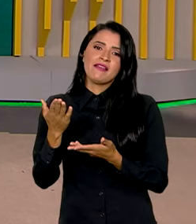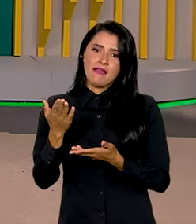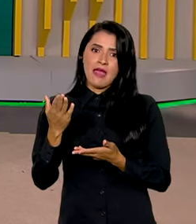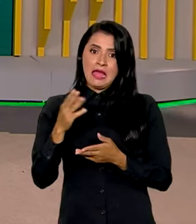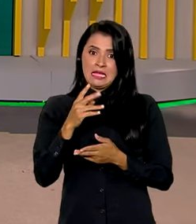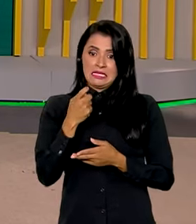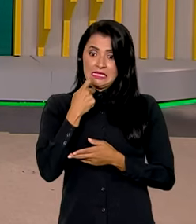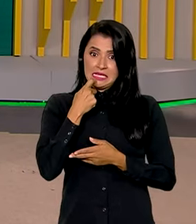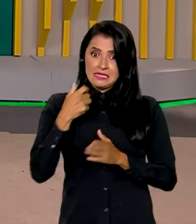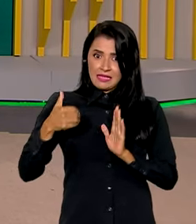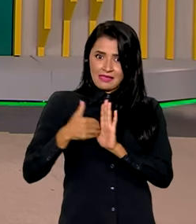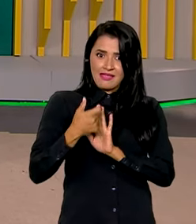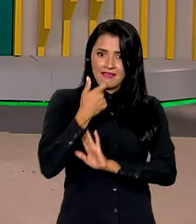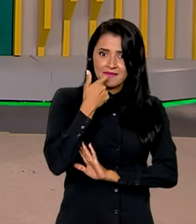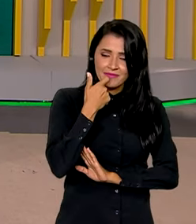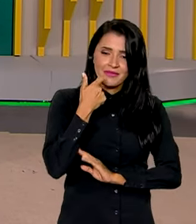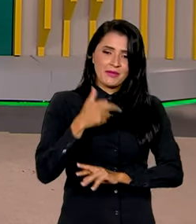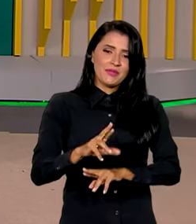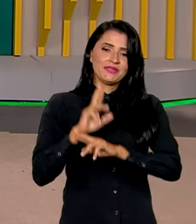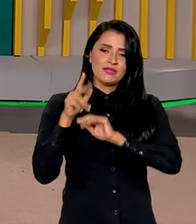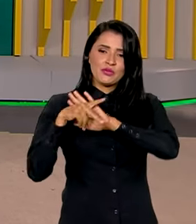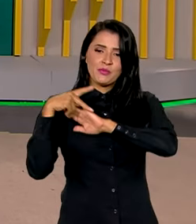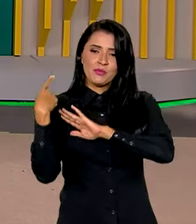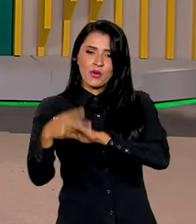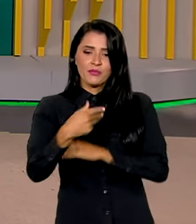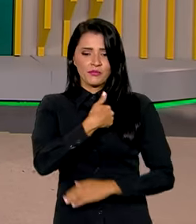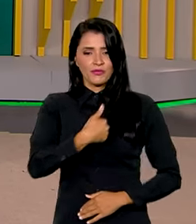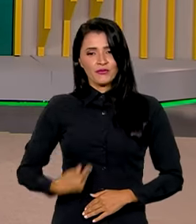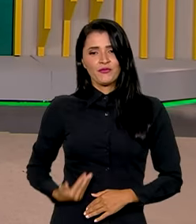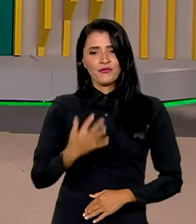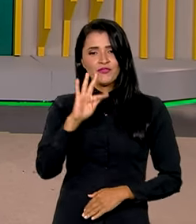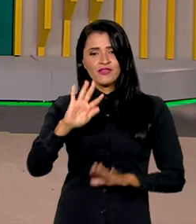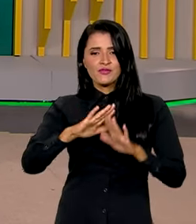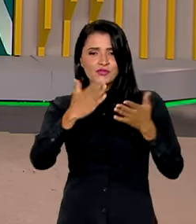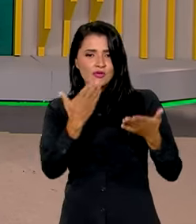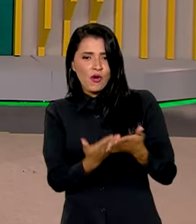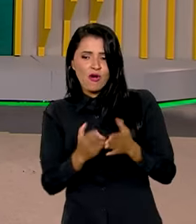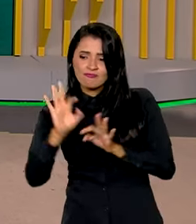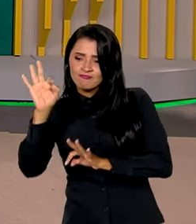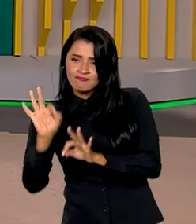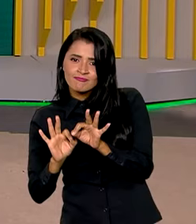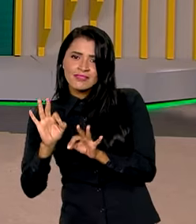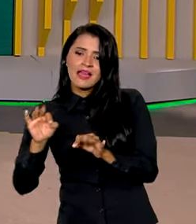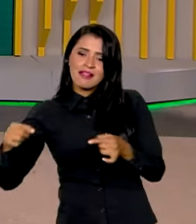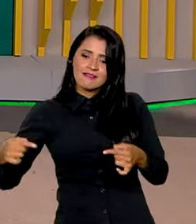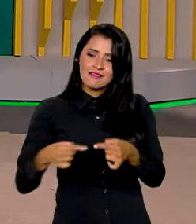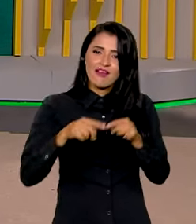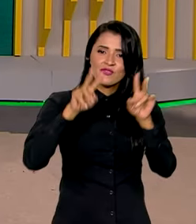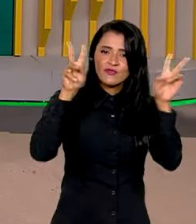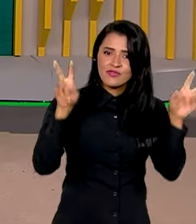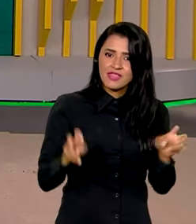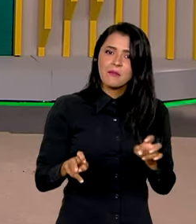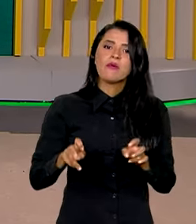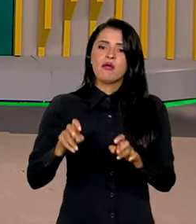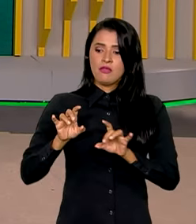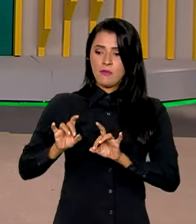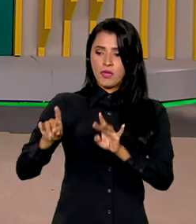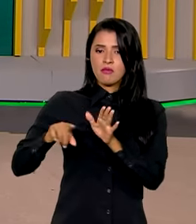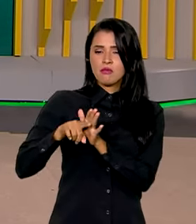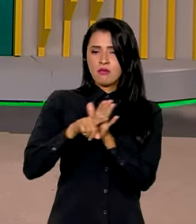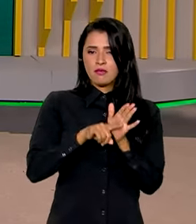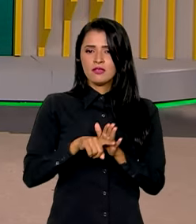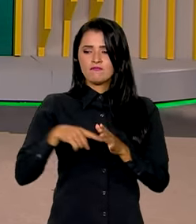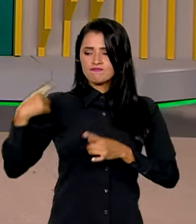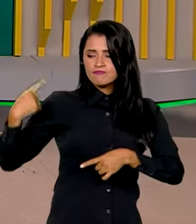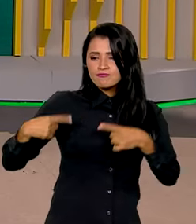próxima sexta-feira, representantes do governo federal, escolas, organizações ligadas ao tema e especialistas vão